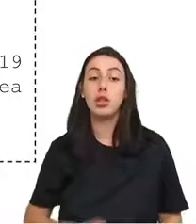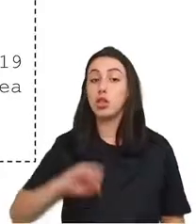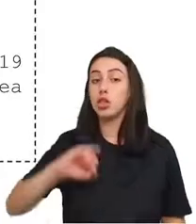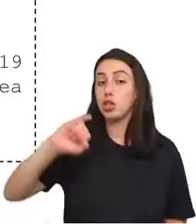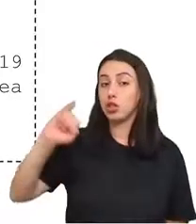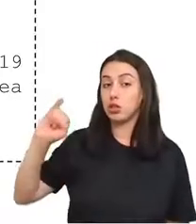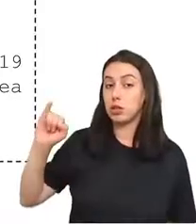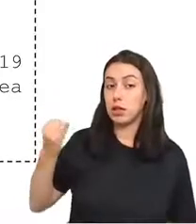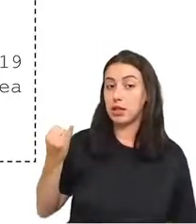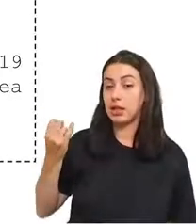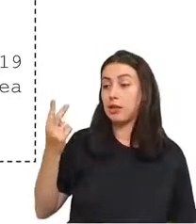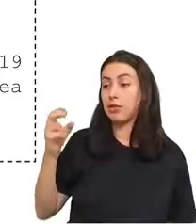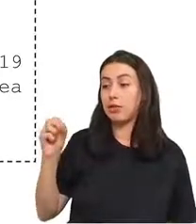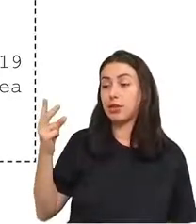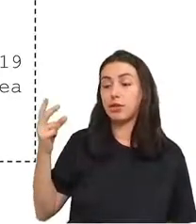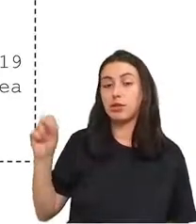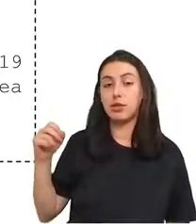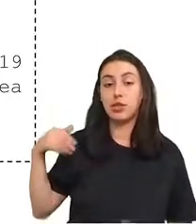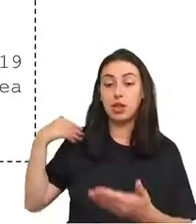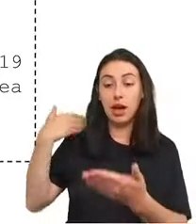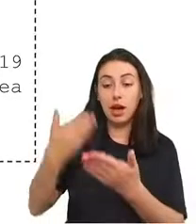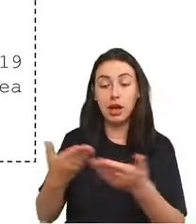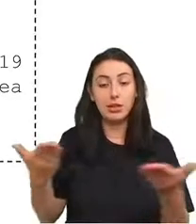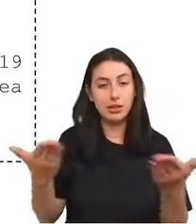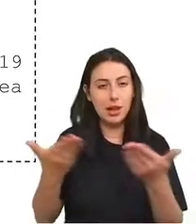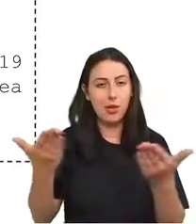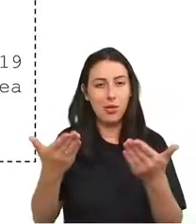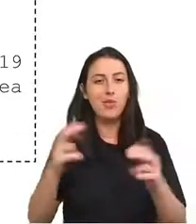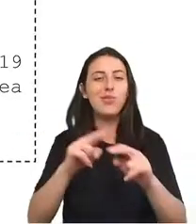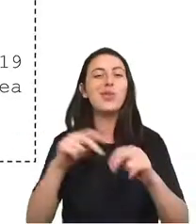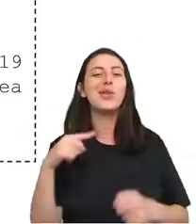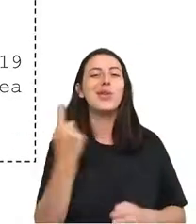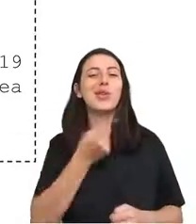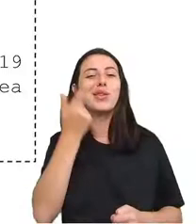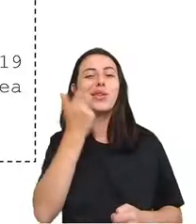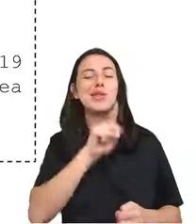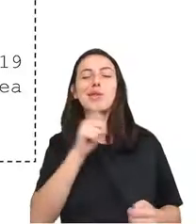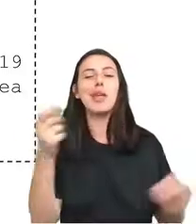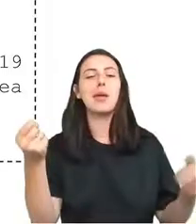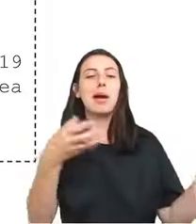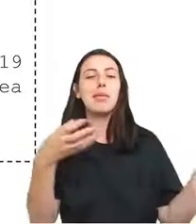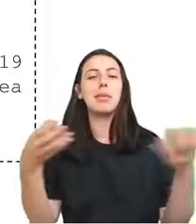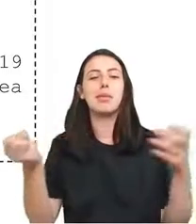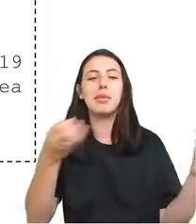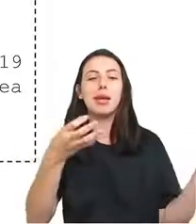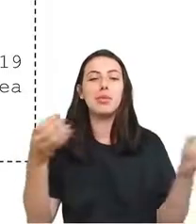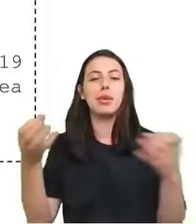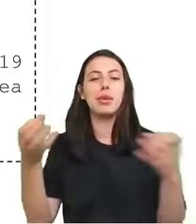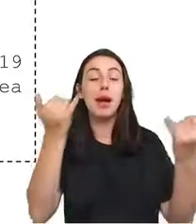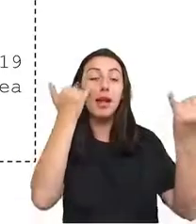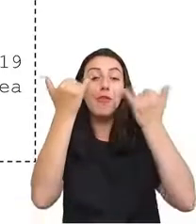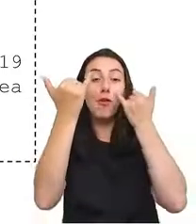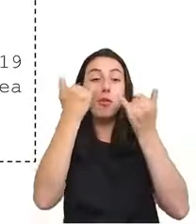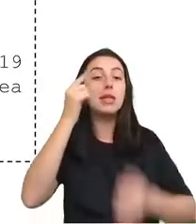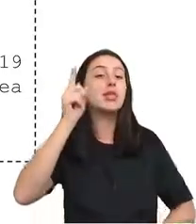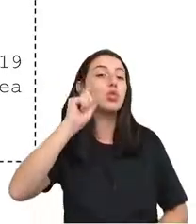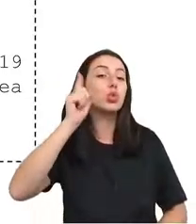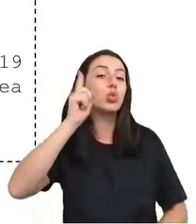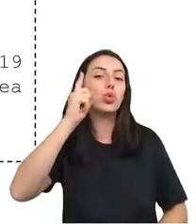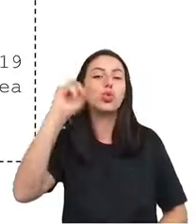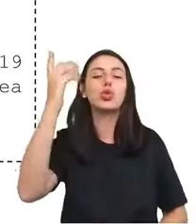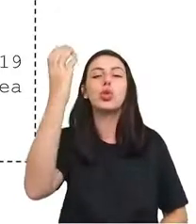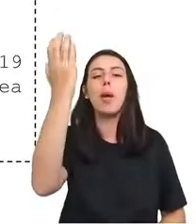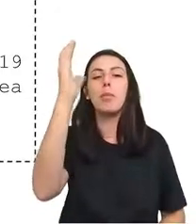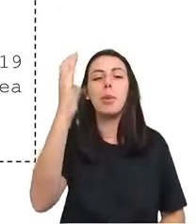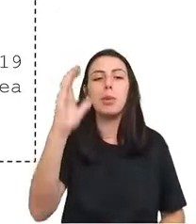conseguimos atualizar essas estimativas todos os dias. Eu também incluí nesse slide os detalhes técnicos sobre o modelo. Eu acho que o melhor